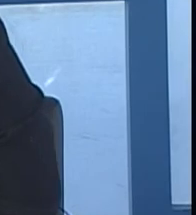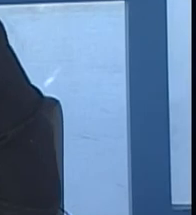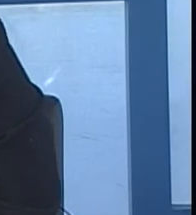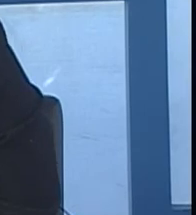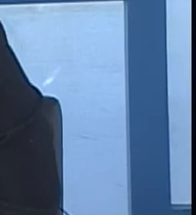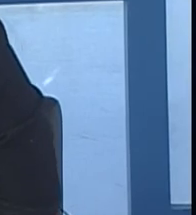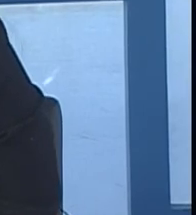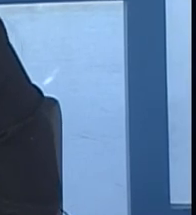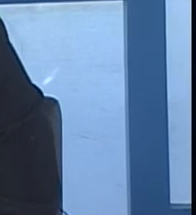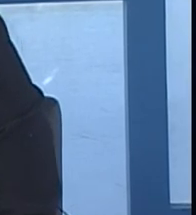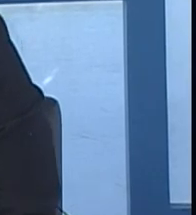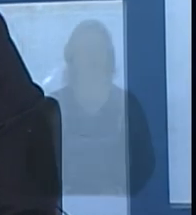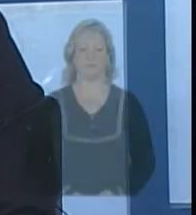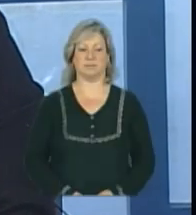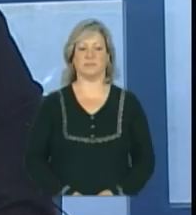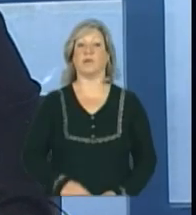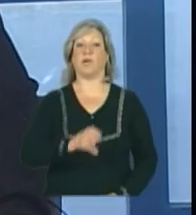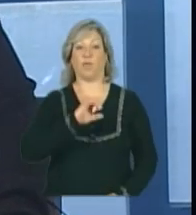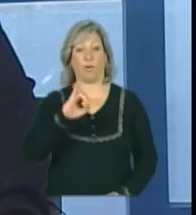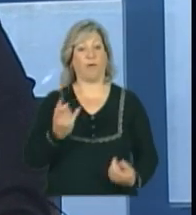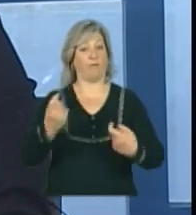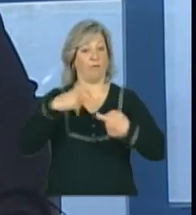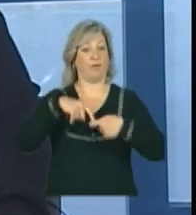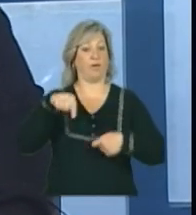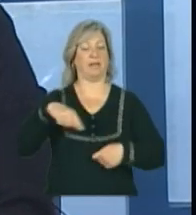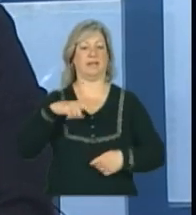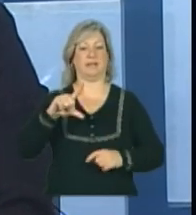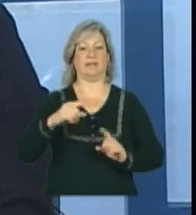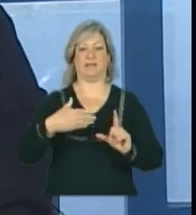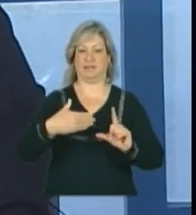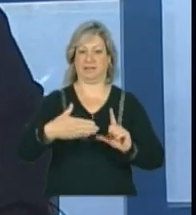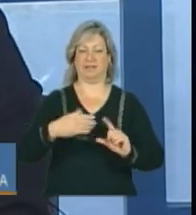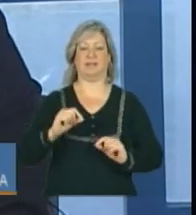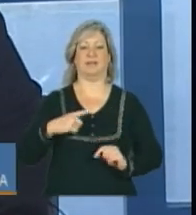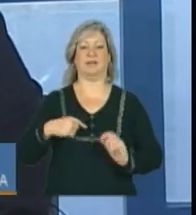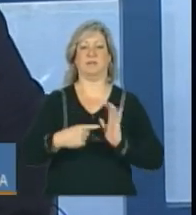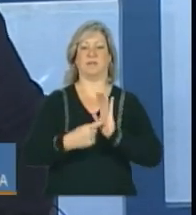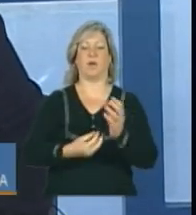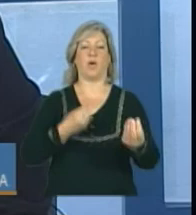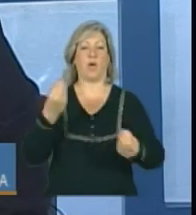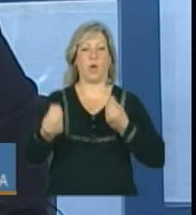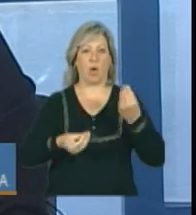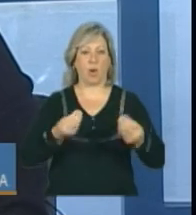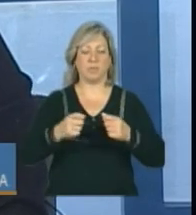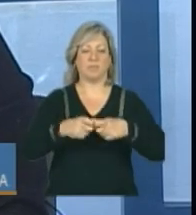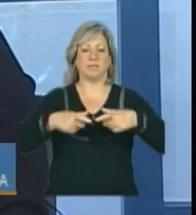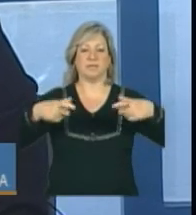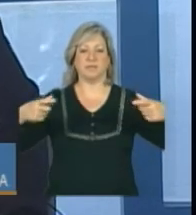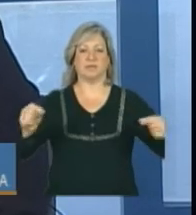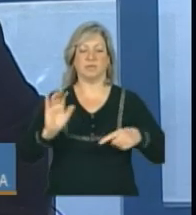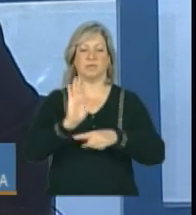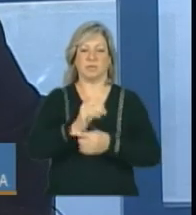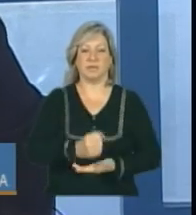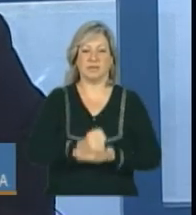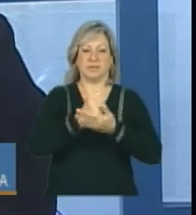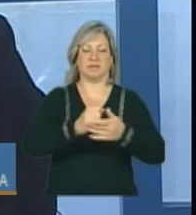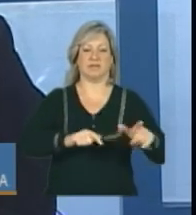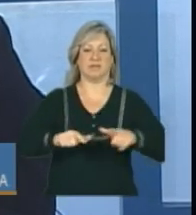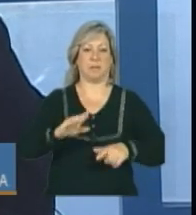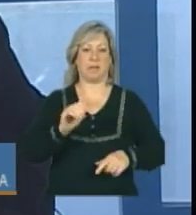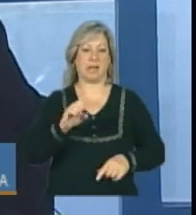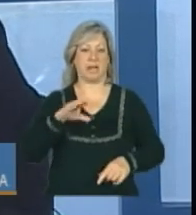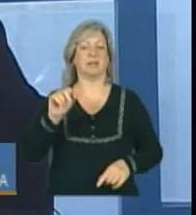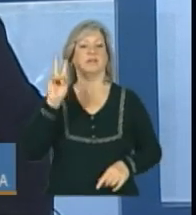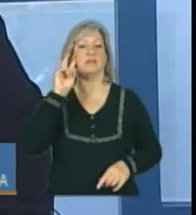Olá, voltamos com a teleconferência sobre a expansão dos serviços de proteção social básica no âmbito do plano Brasil